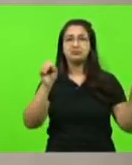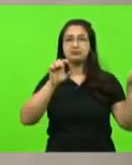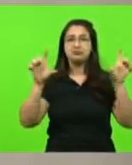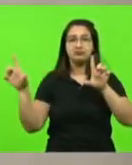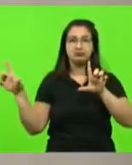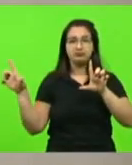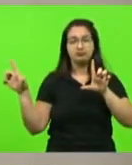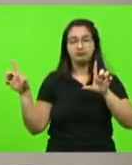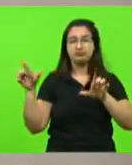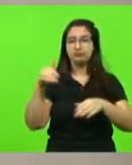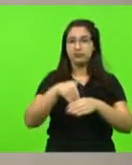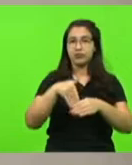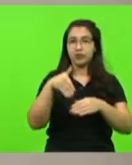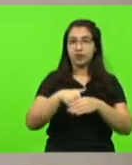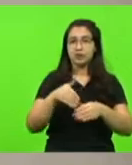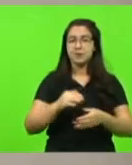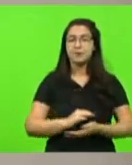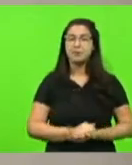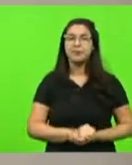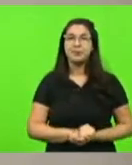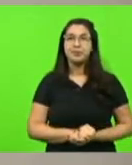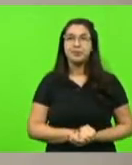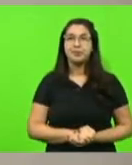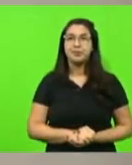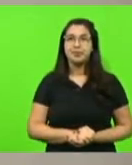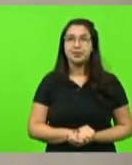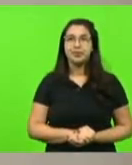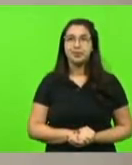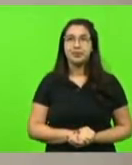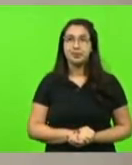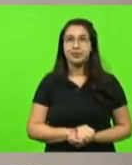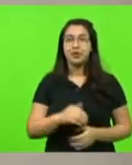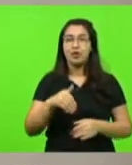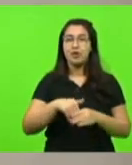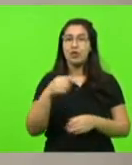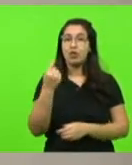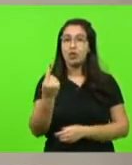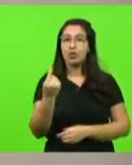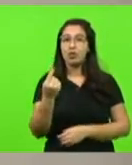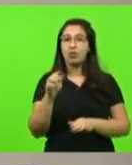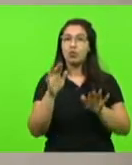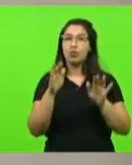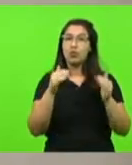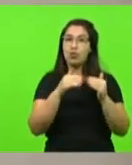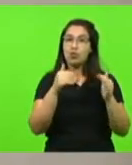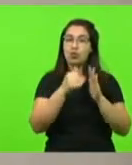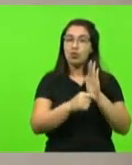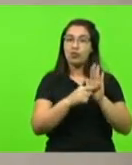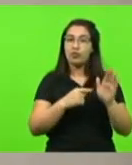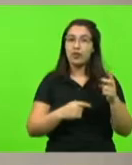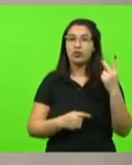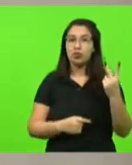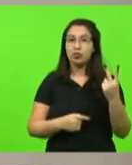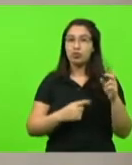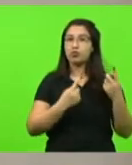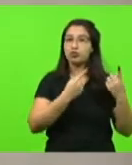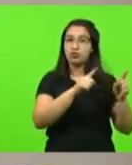para que os senhores deputados possam exercer seu direito e voto. Quem vota 1, mantém o veto. Quem vota 2, rejeita o veto.